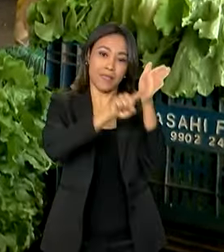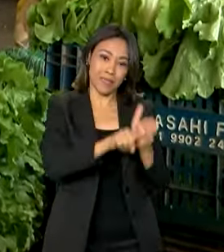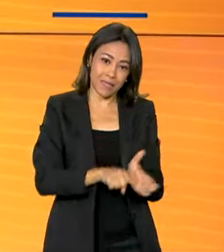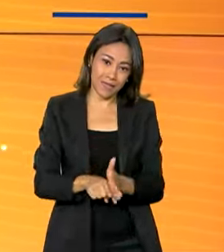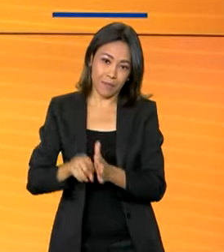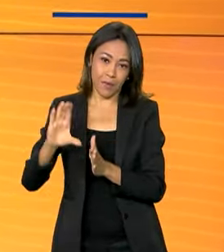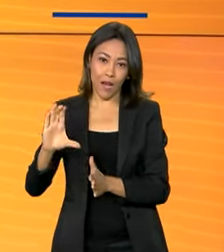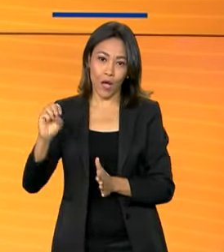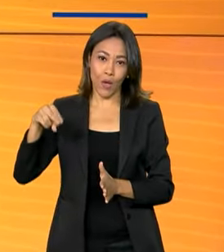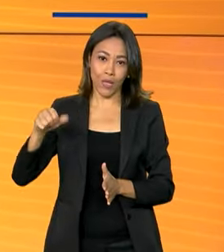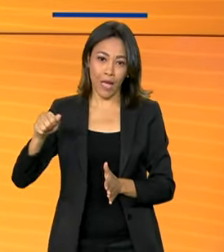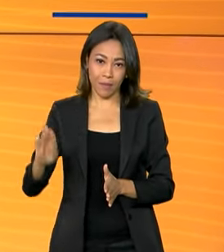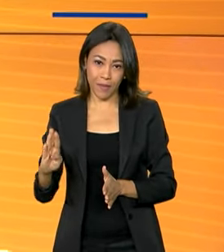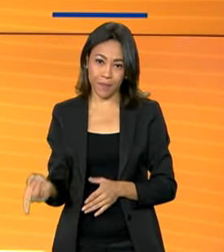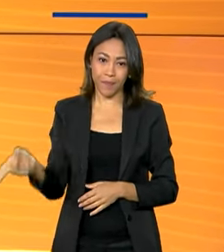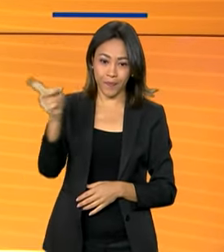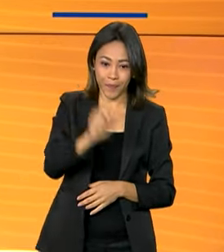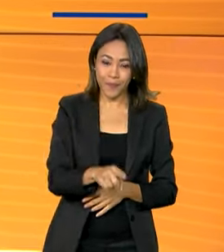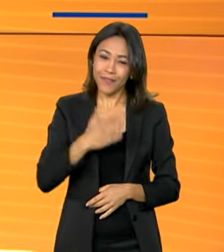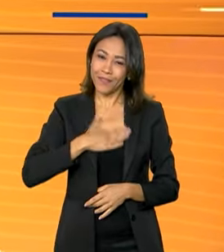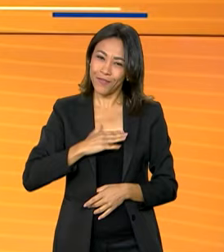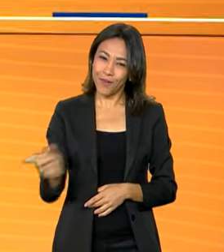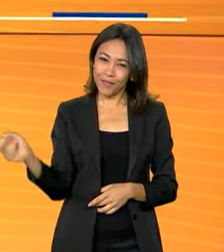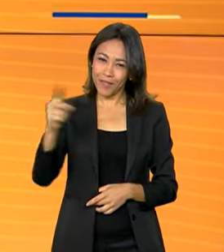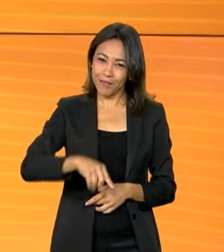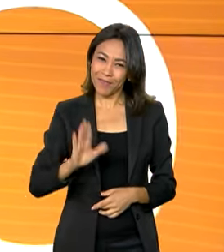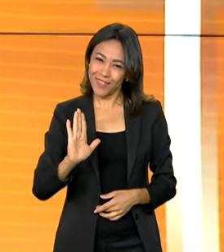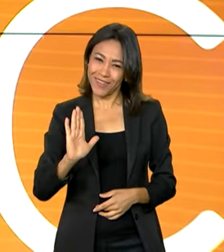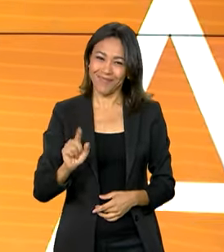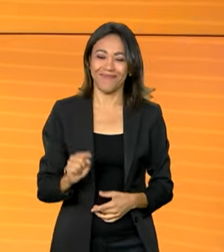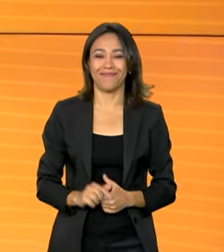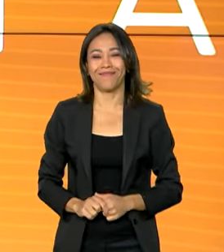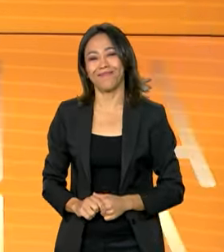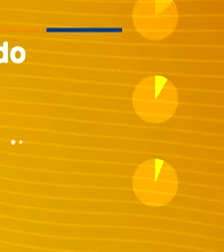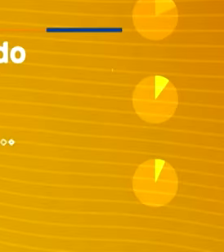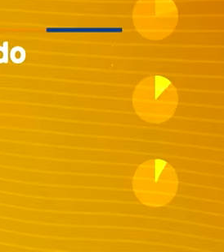Conab. E ainda, a gente volta já já, você vai ver.